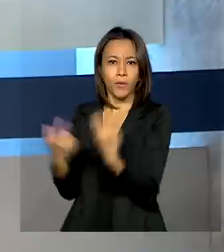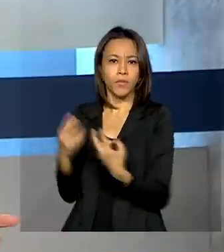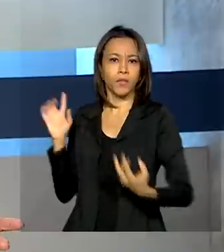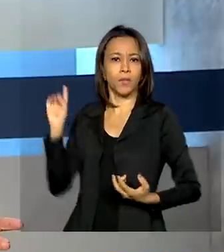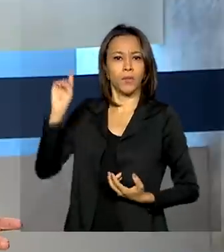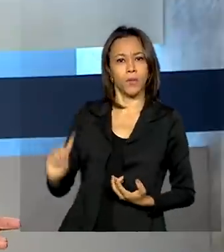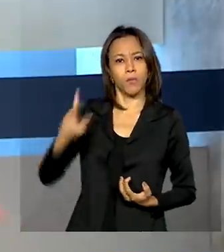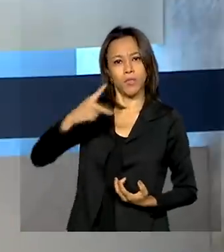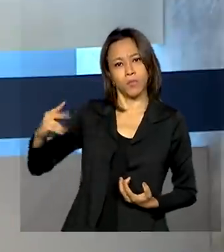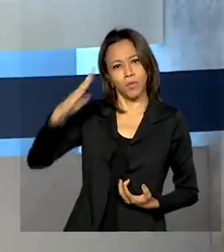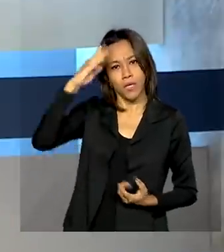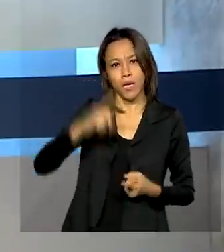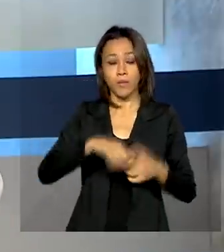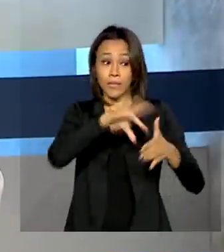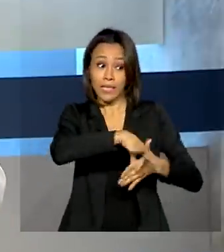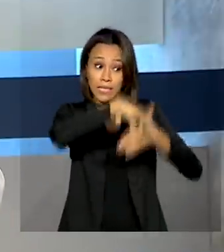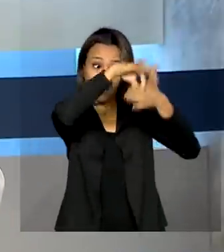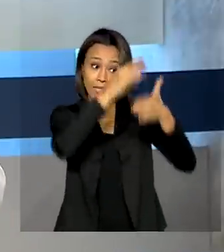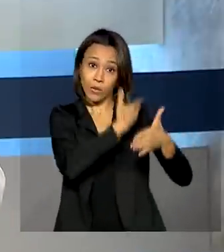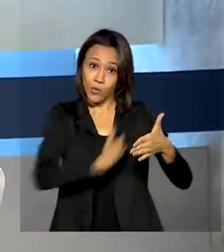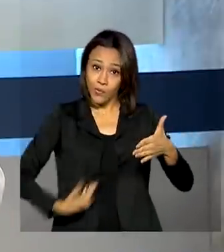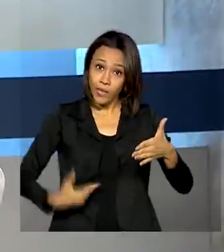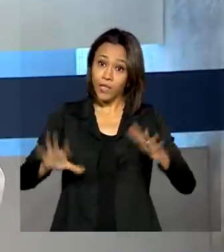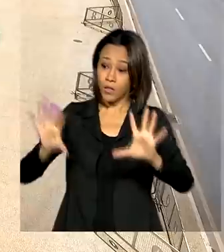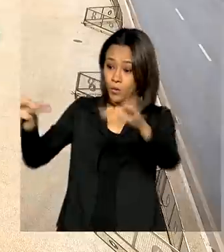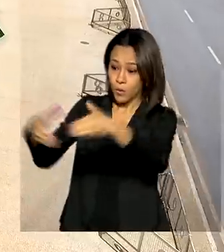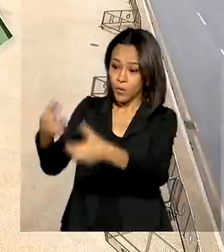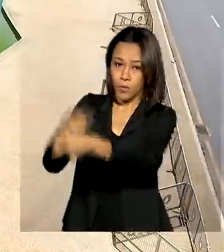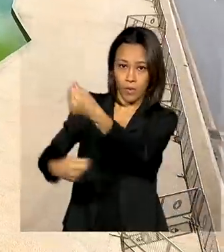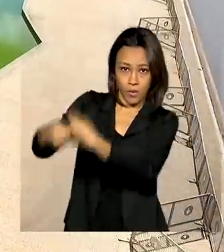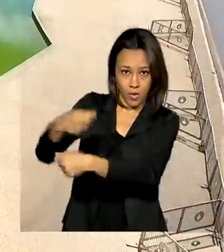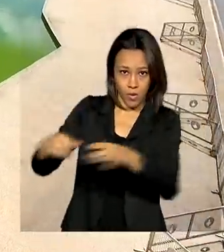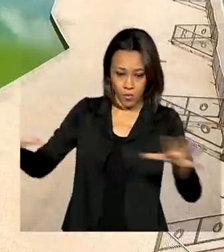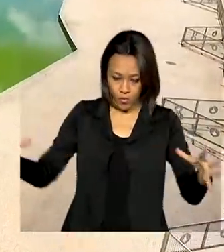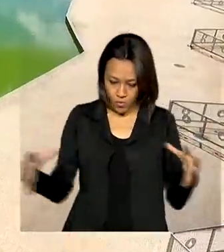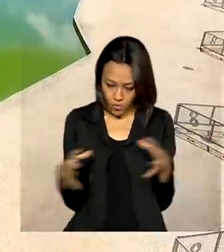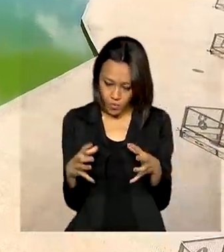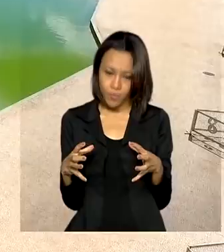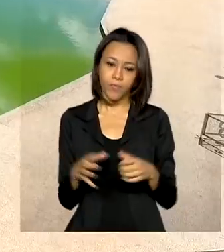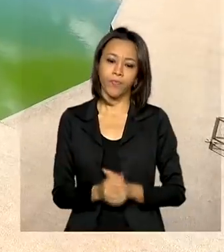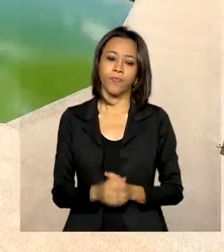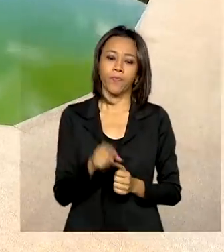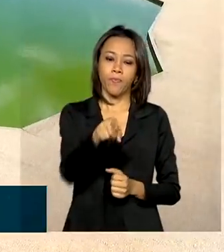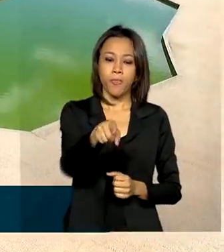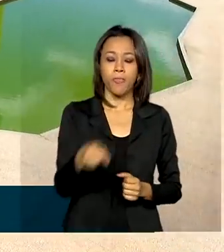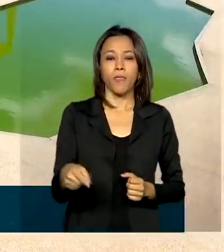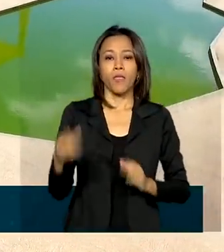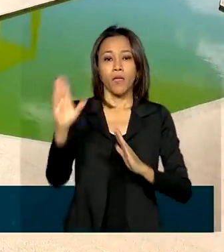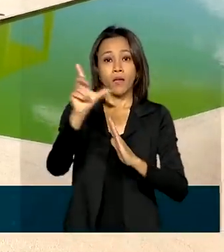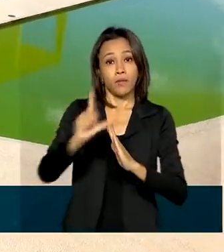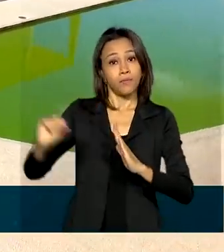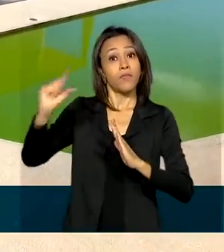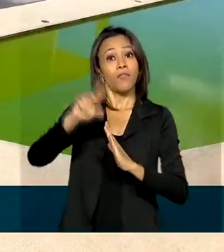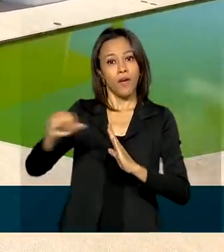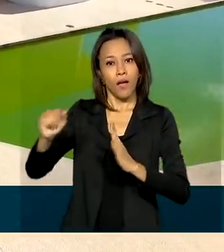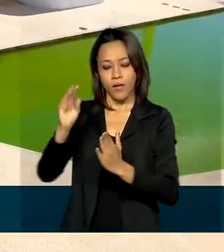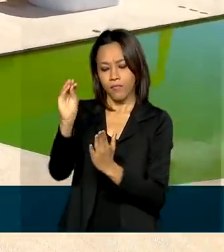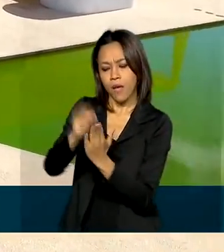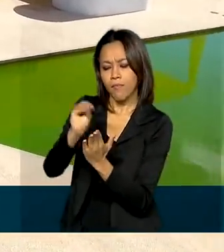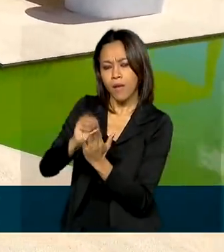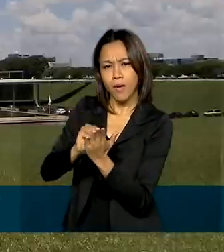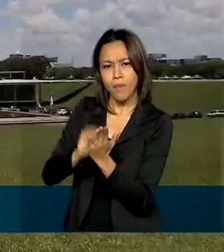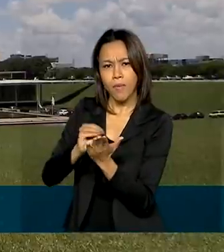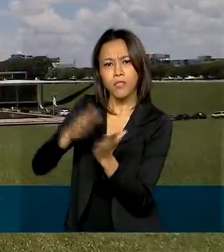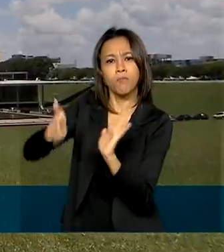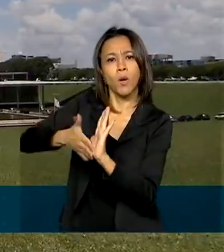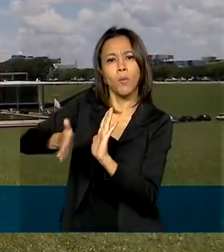líderes do governo no Congresso e a equipe econômica. O Planalto vai enviar ajustes às propostas de reforma